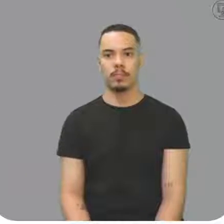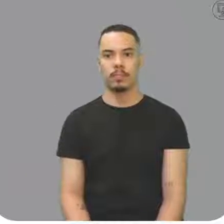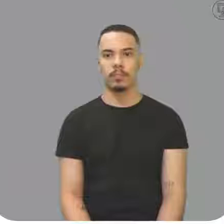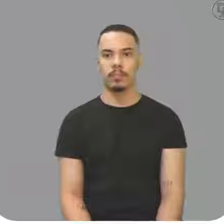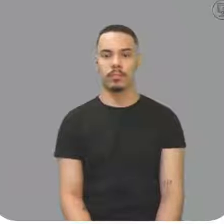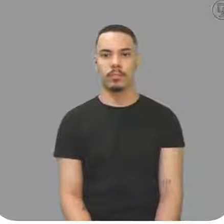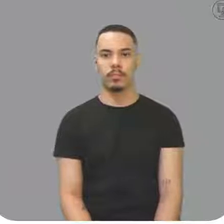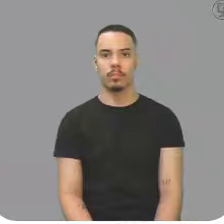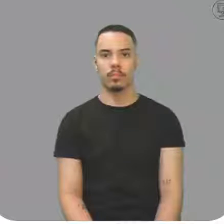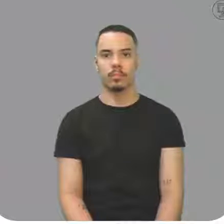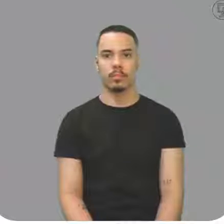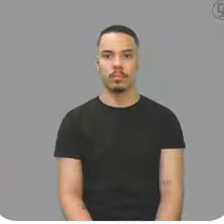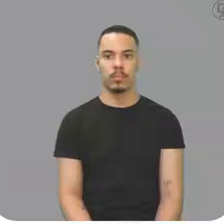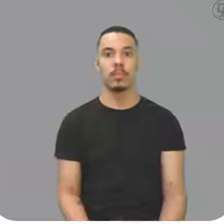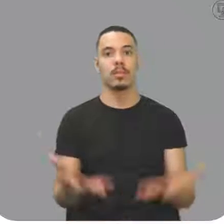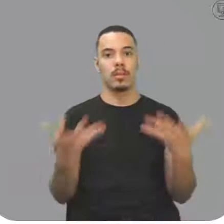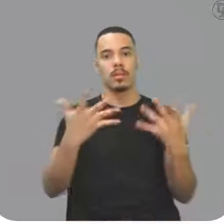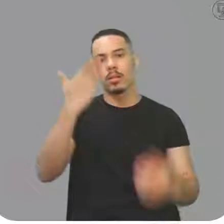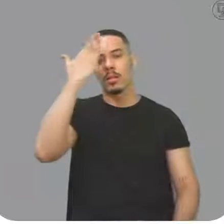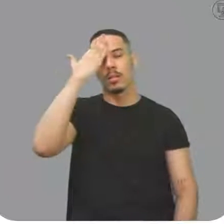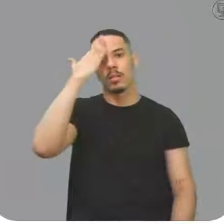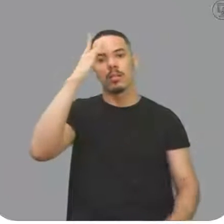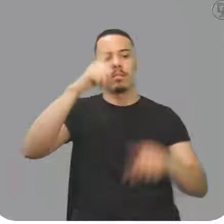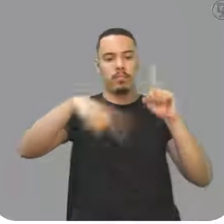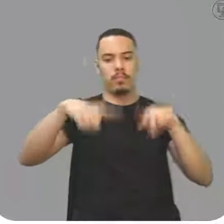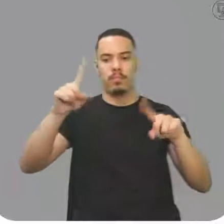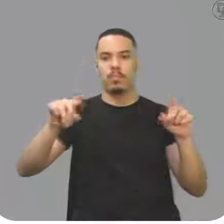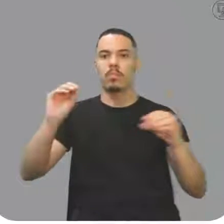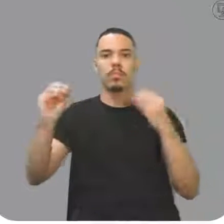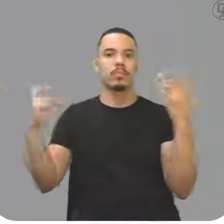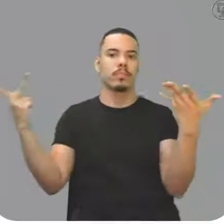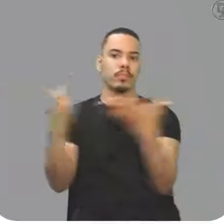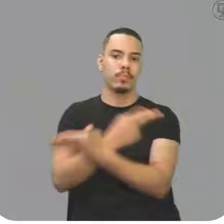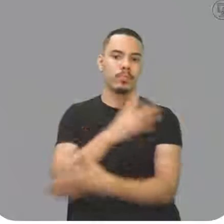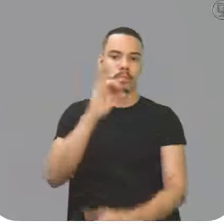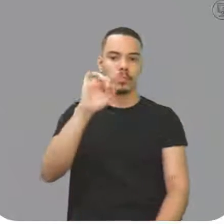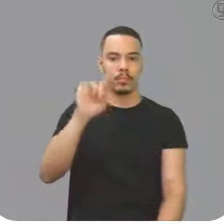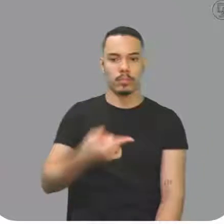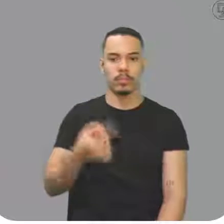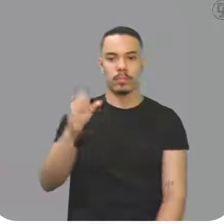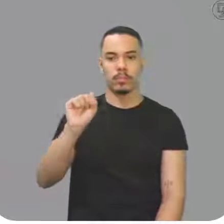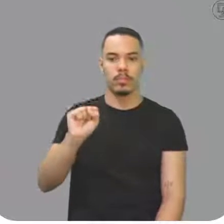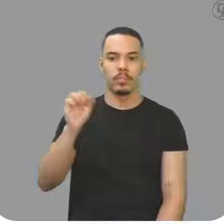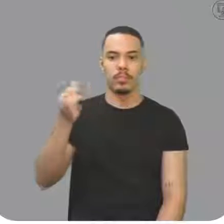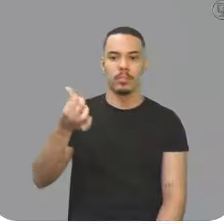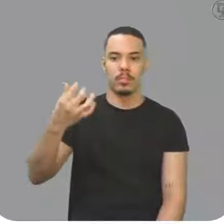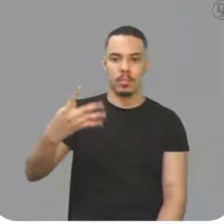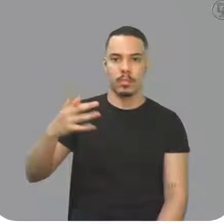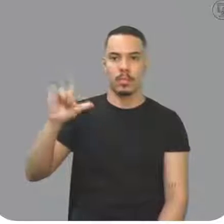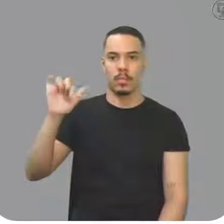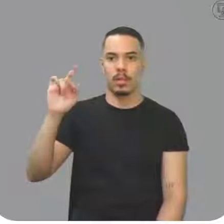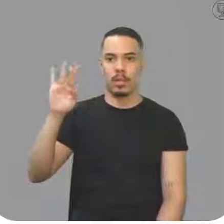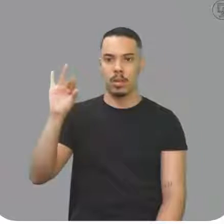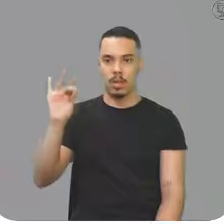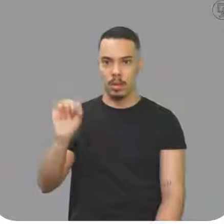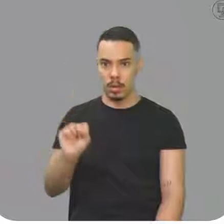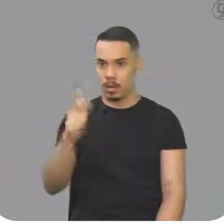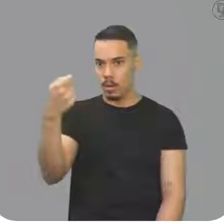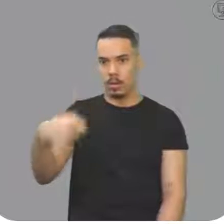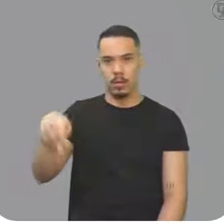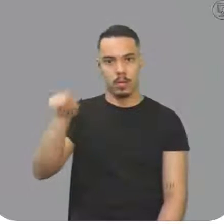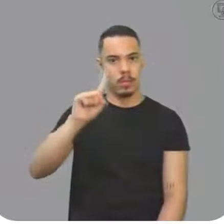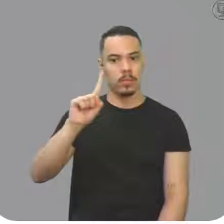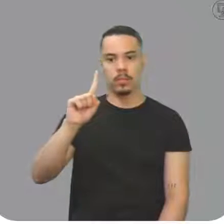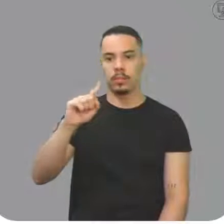Só queria saber quanto variou, né? 0,864 litros. Aí não precisa do